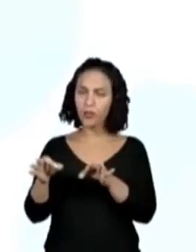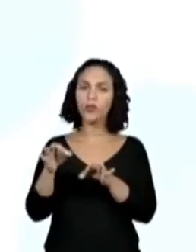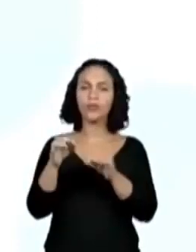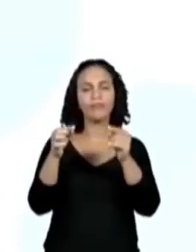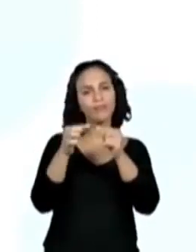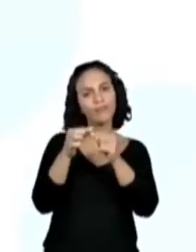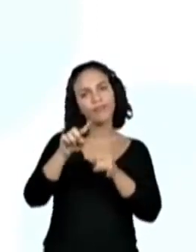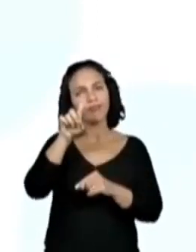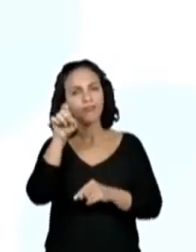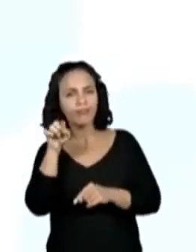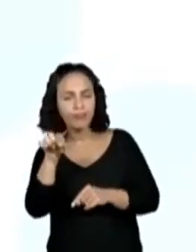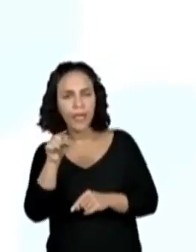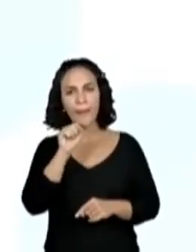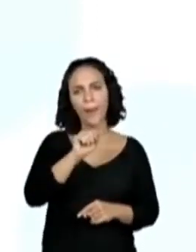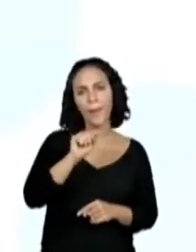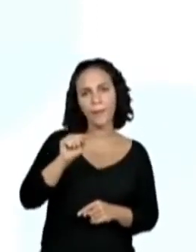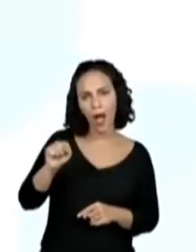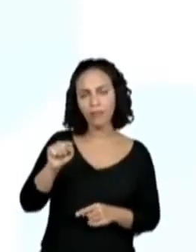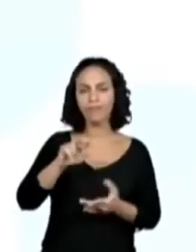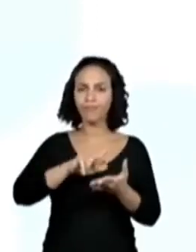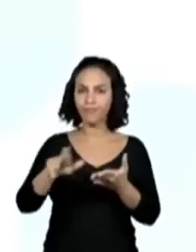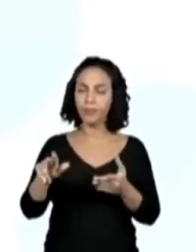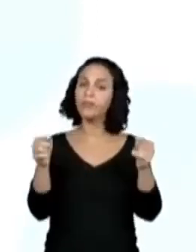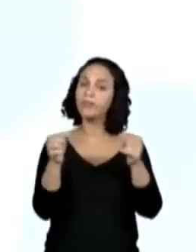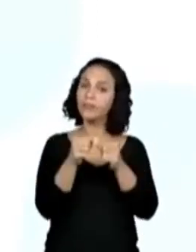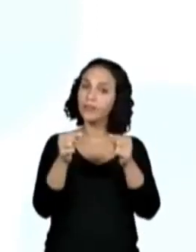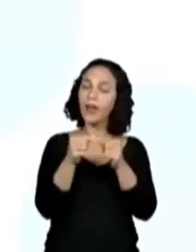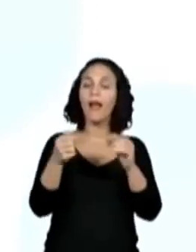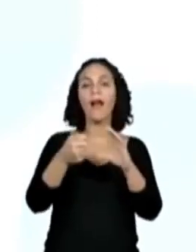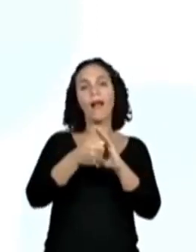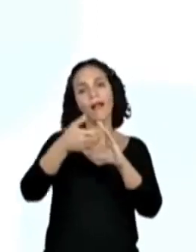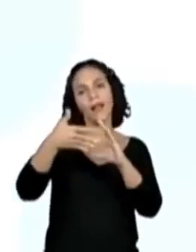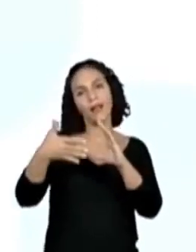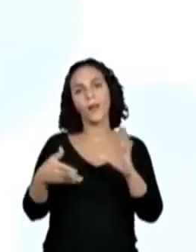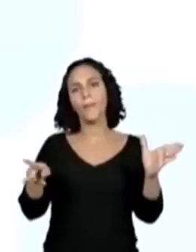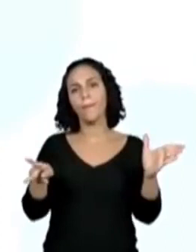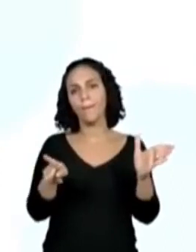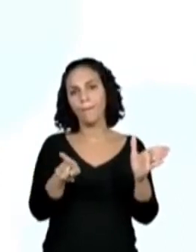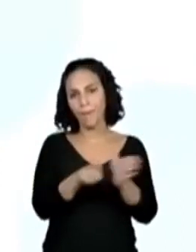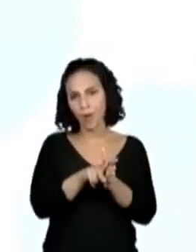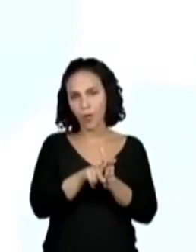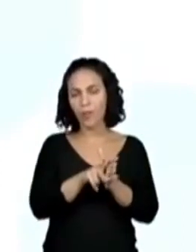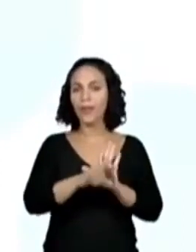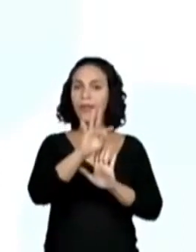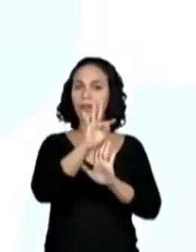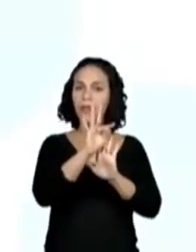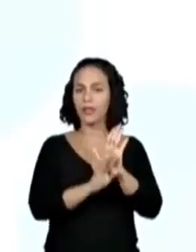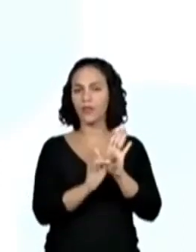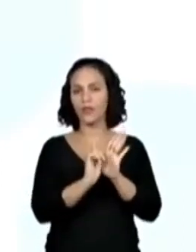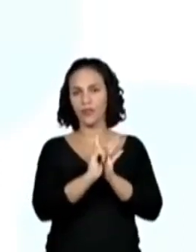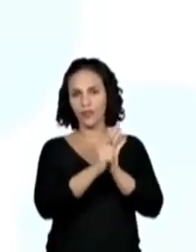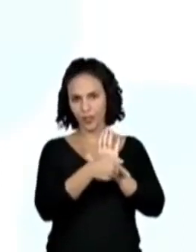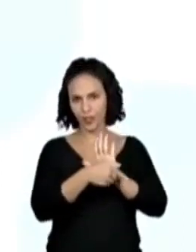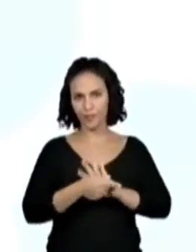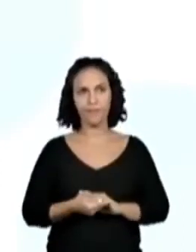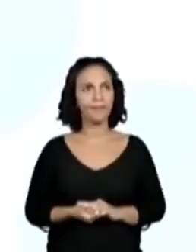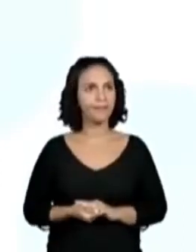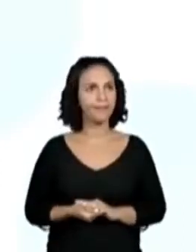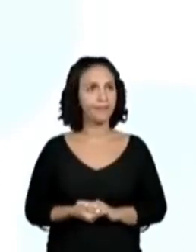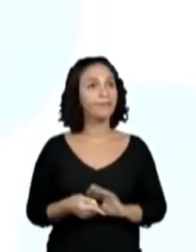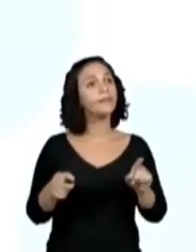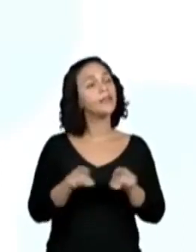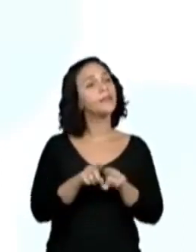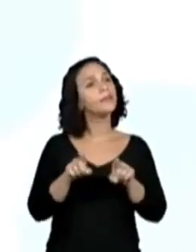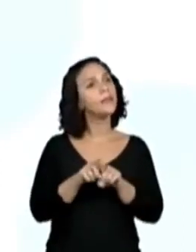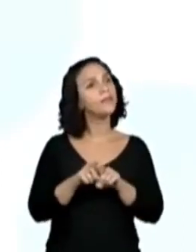interrogação e reticências, segundo as características próprias dos diferentes gêneros. E a última,